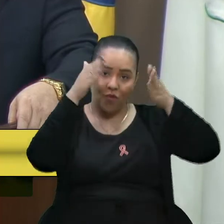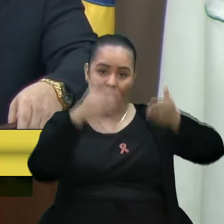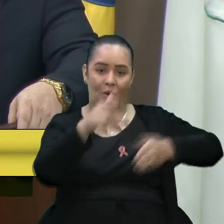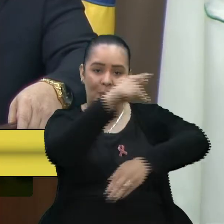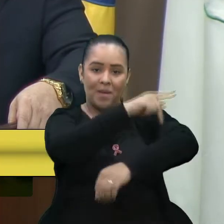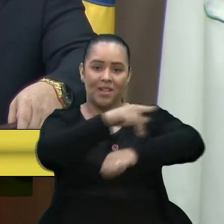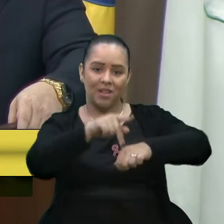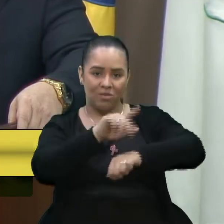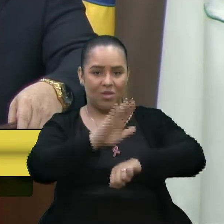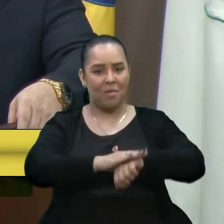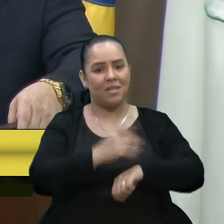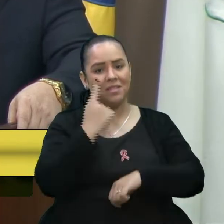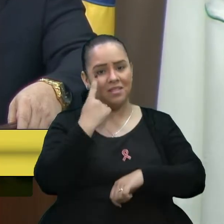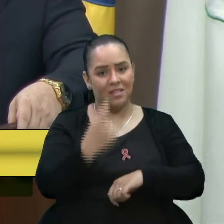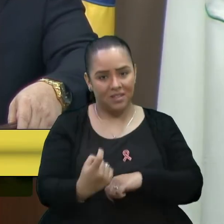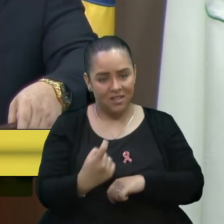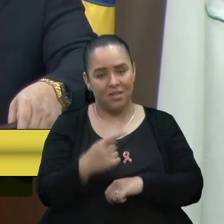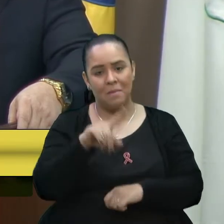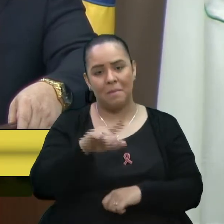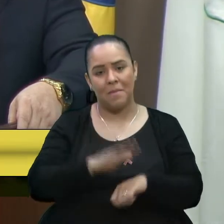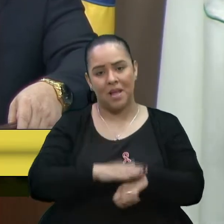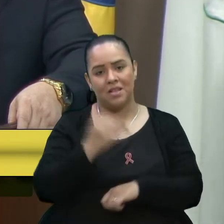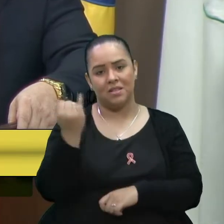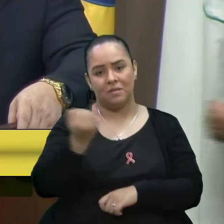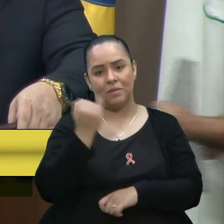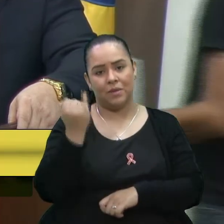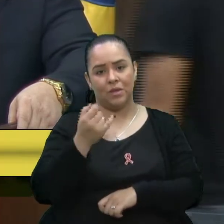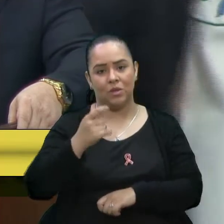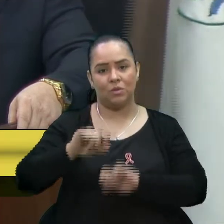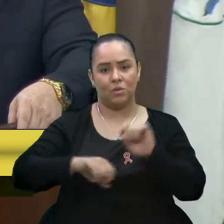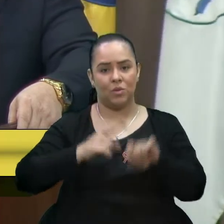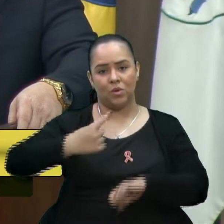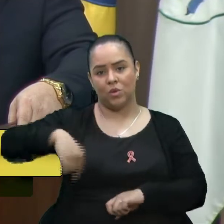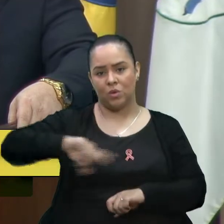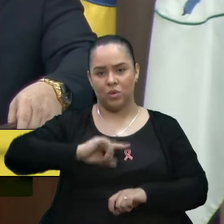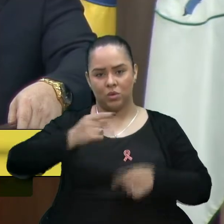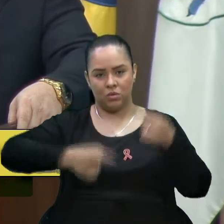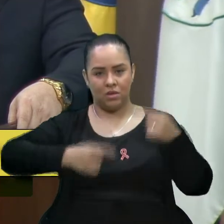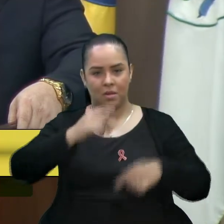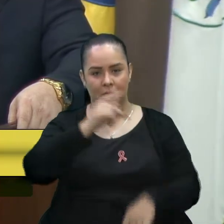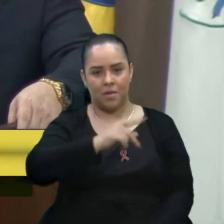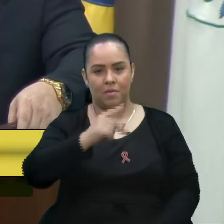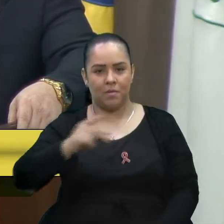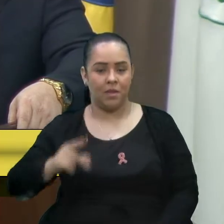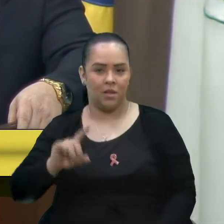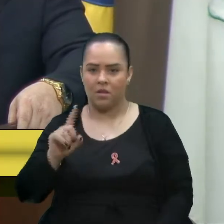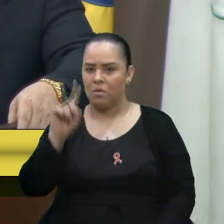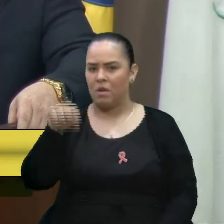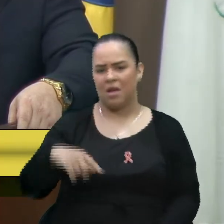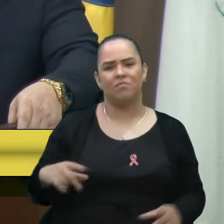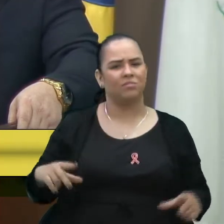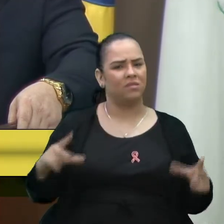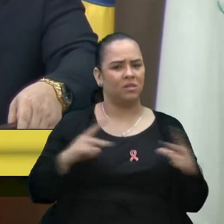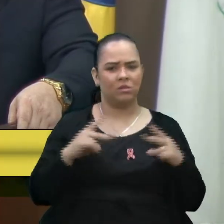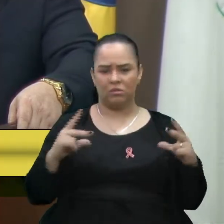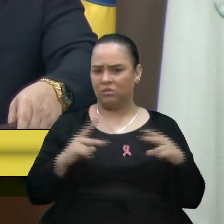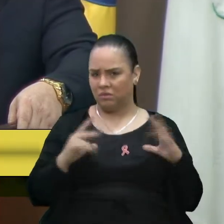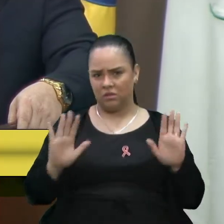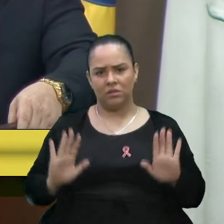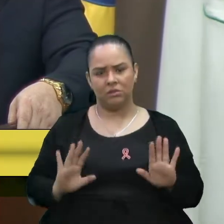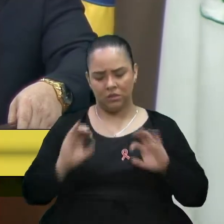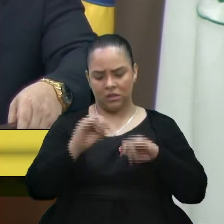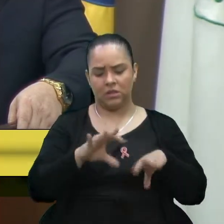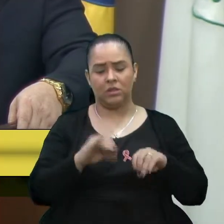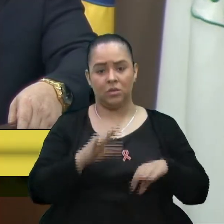é o maior interesse. Então, essa questão que a gente debate de PPPs jamais é para privatizar a educação. A parte